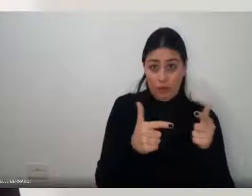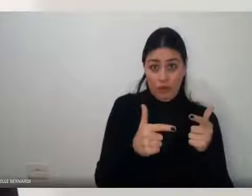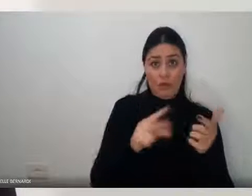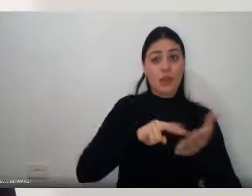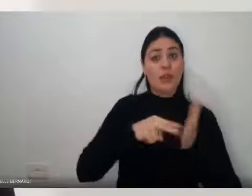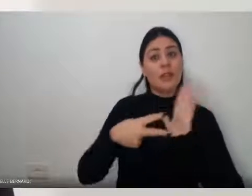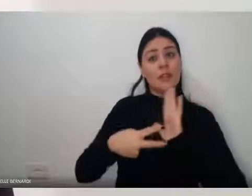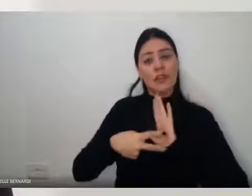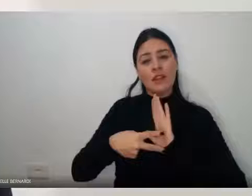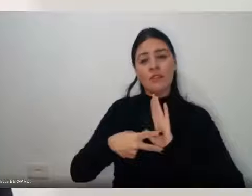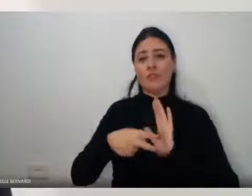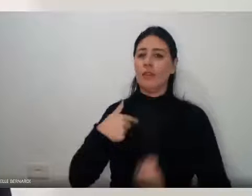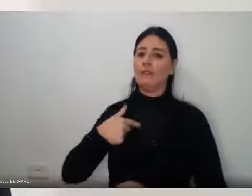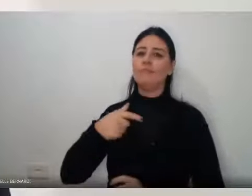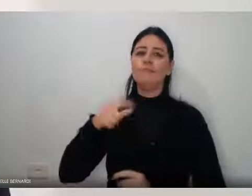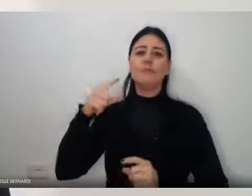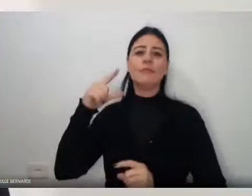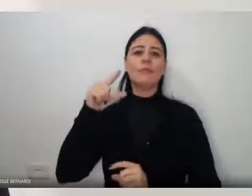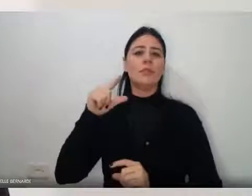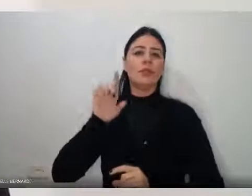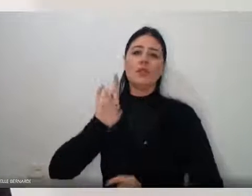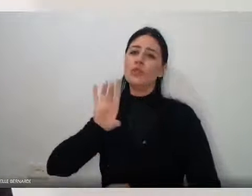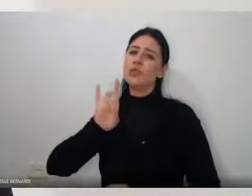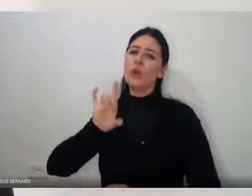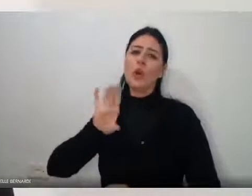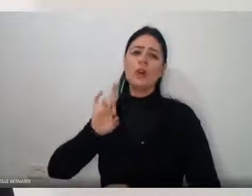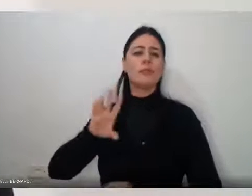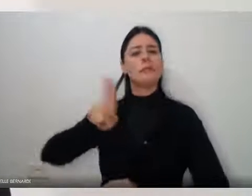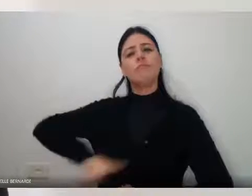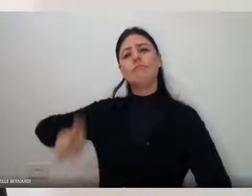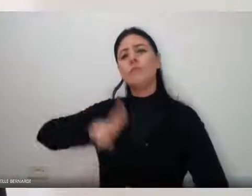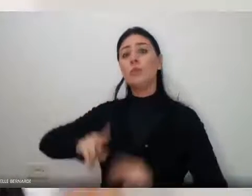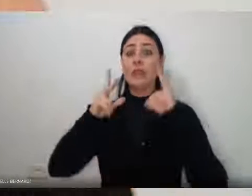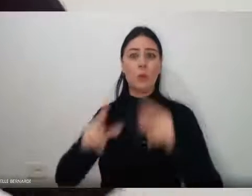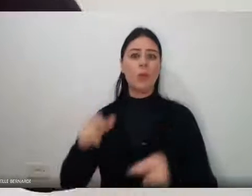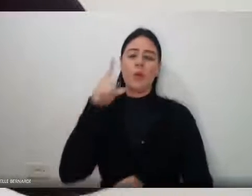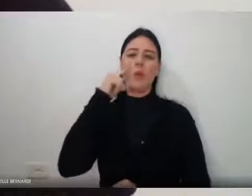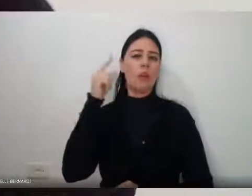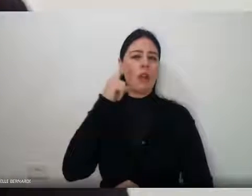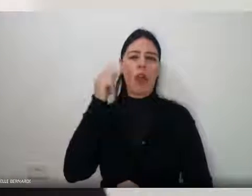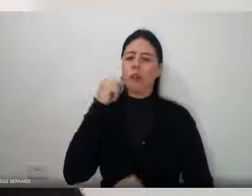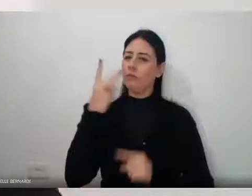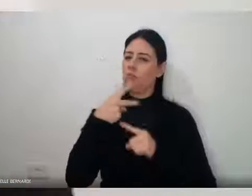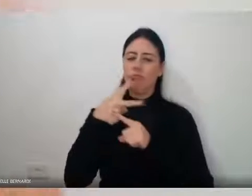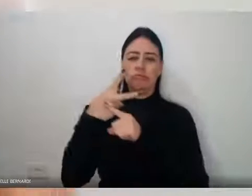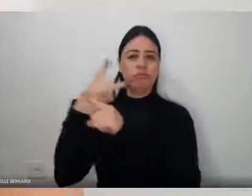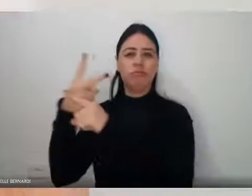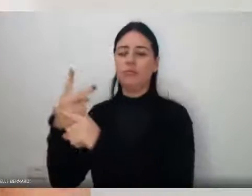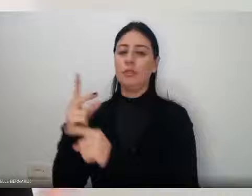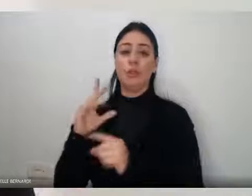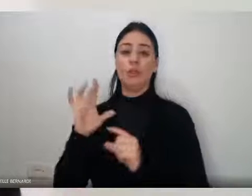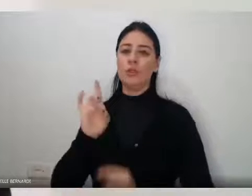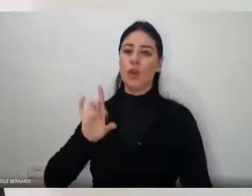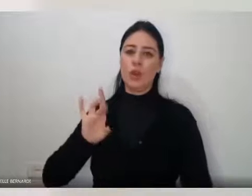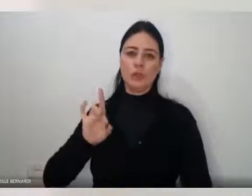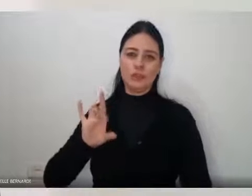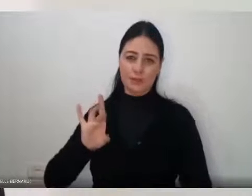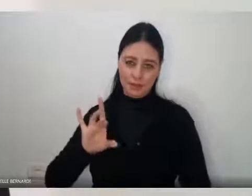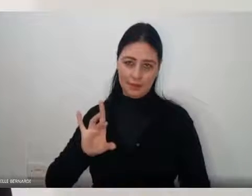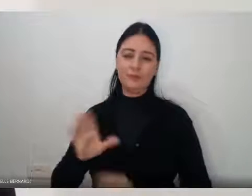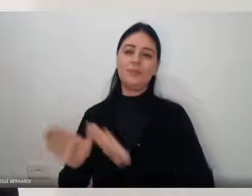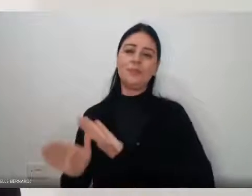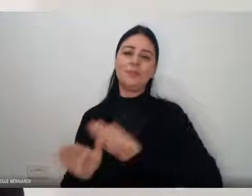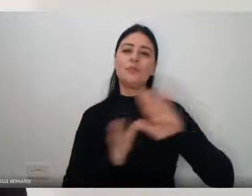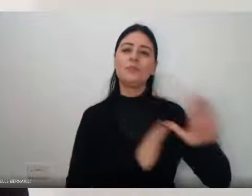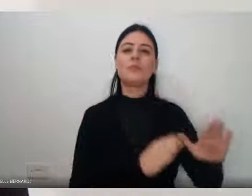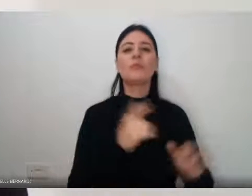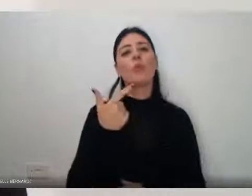ditado também muito conhecido, eu acho que esse vocês conhecem, é quando uma criança é muito bagunceira, se mexe muito, e as pessoas